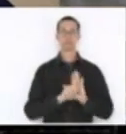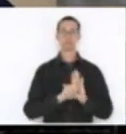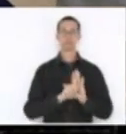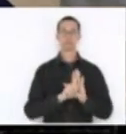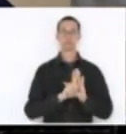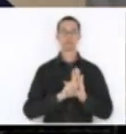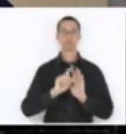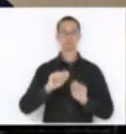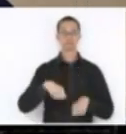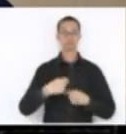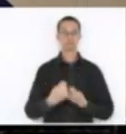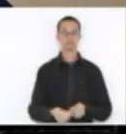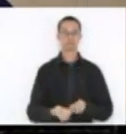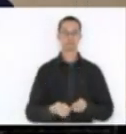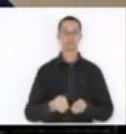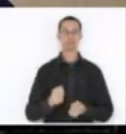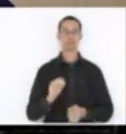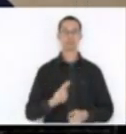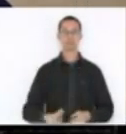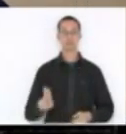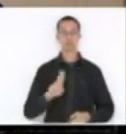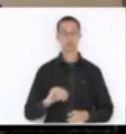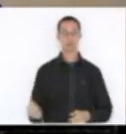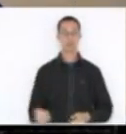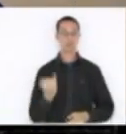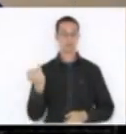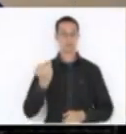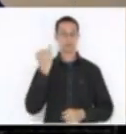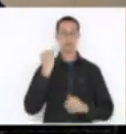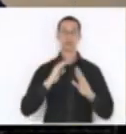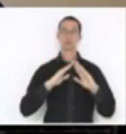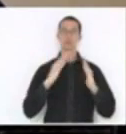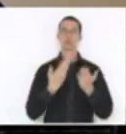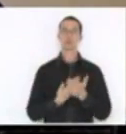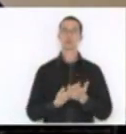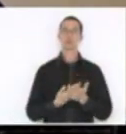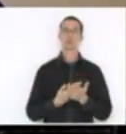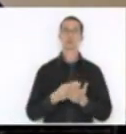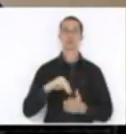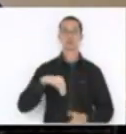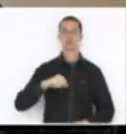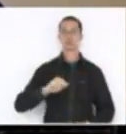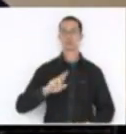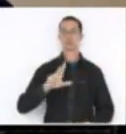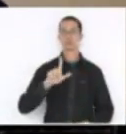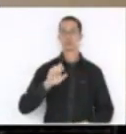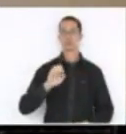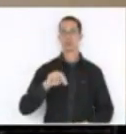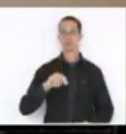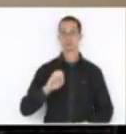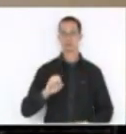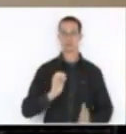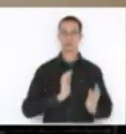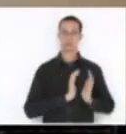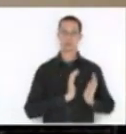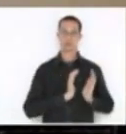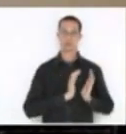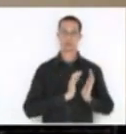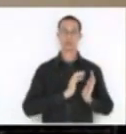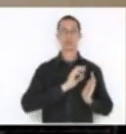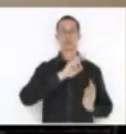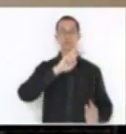utilidade pública à escola especial professora Marlene Steven, da PAI de Chaxim.